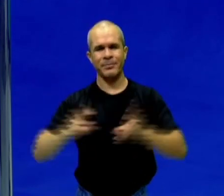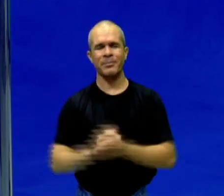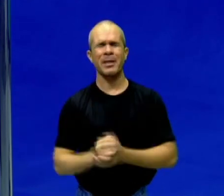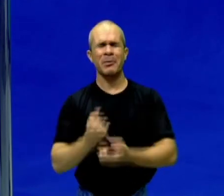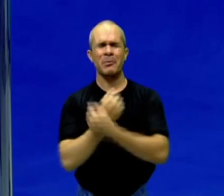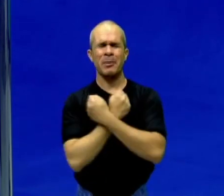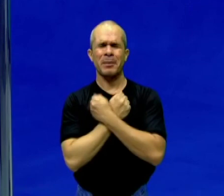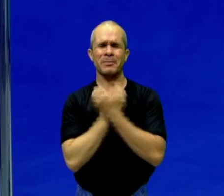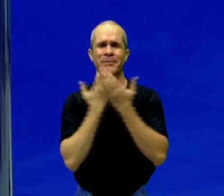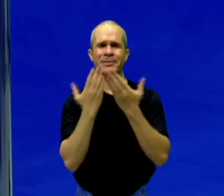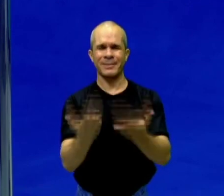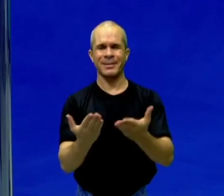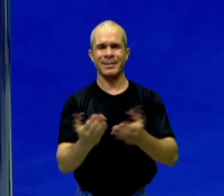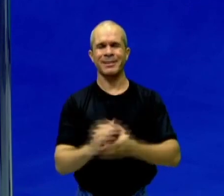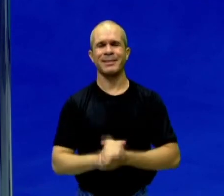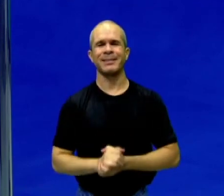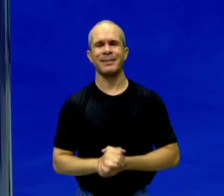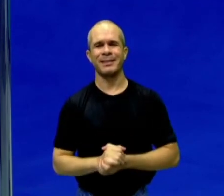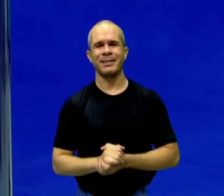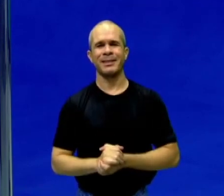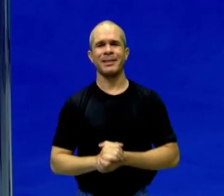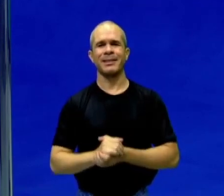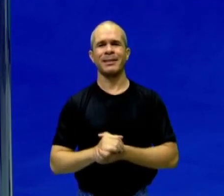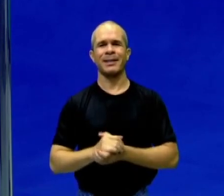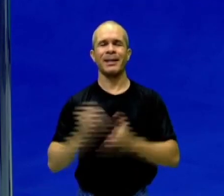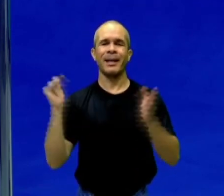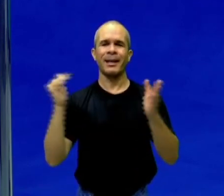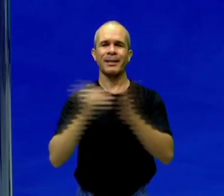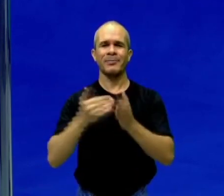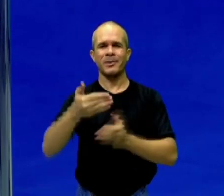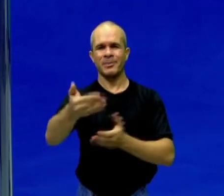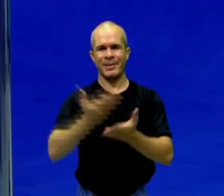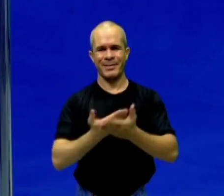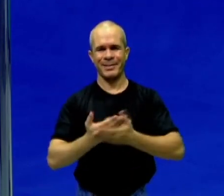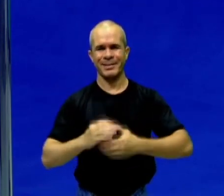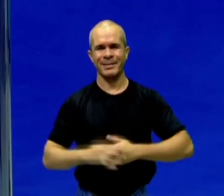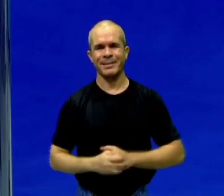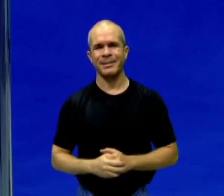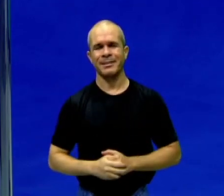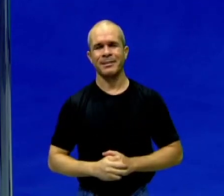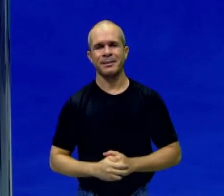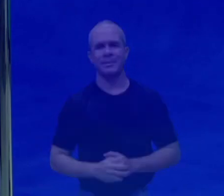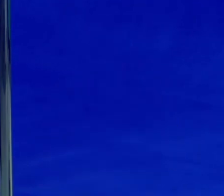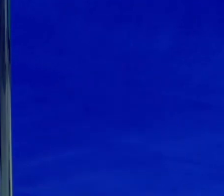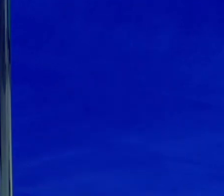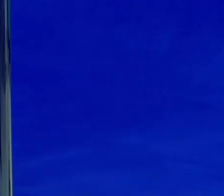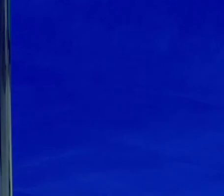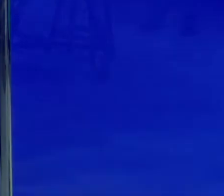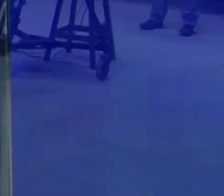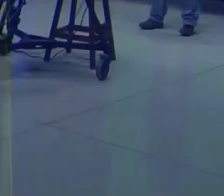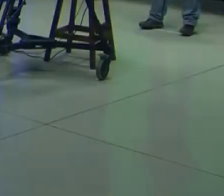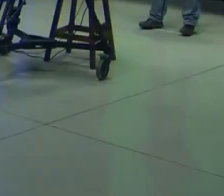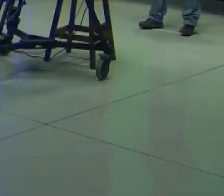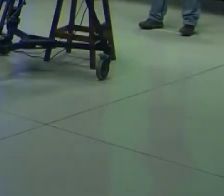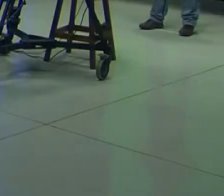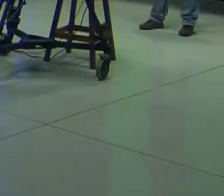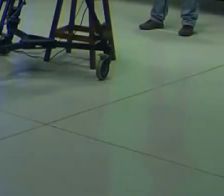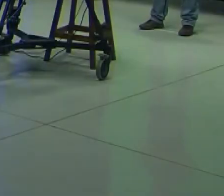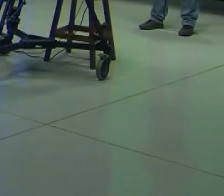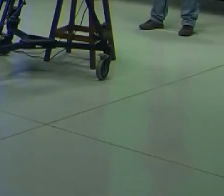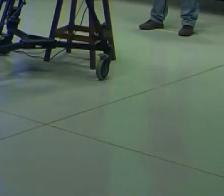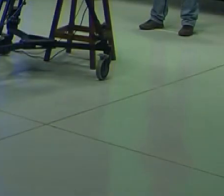Um forte abraço para vocês e até a próxima! Obrigado! Obrigado! Obrigado!